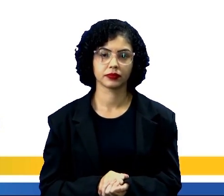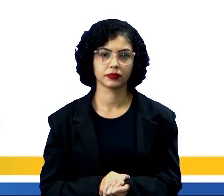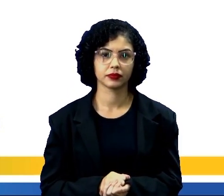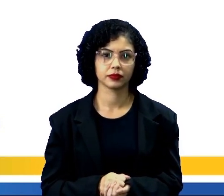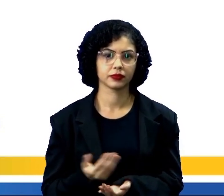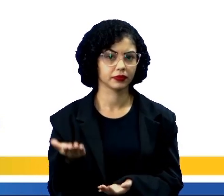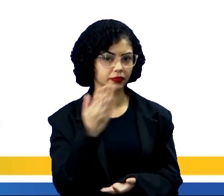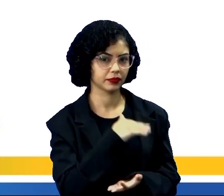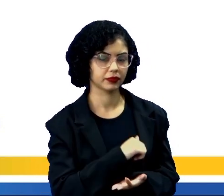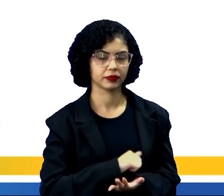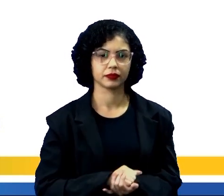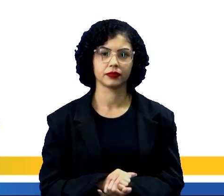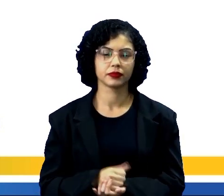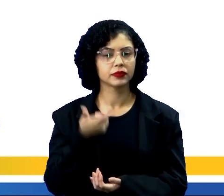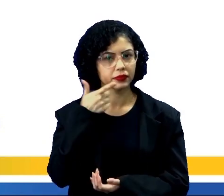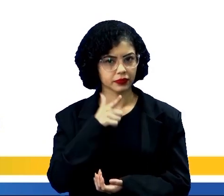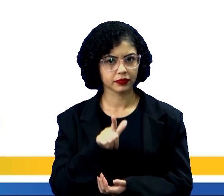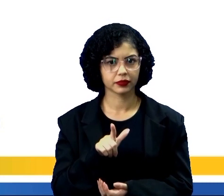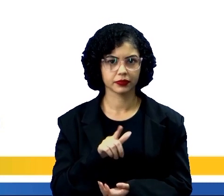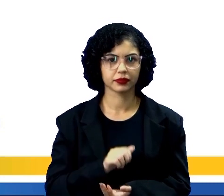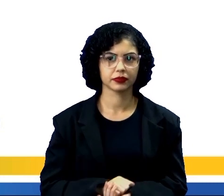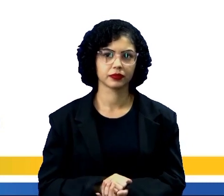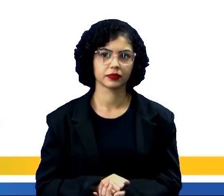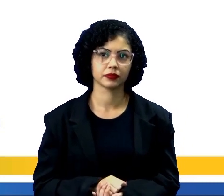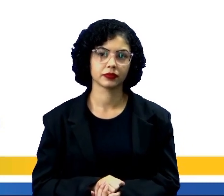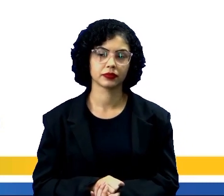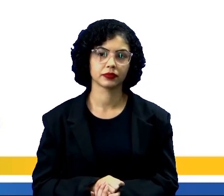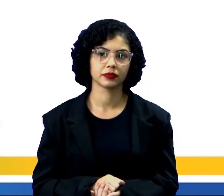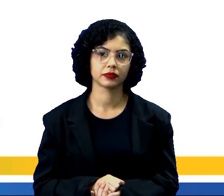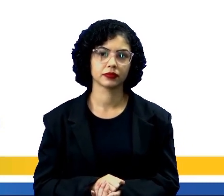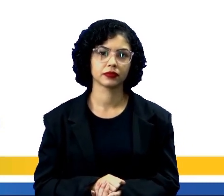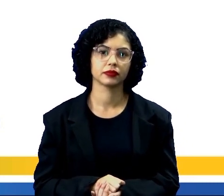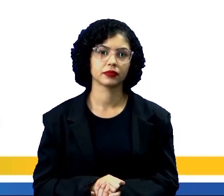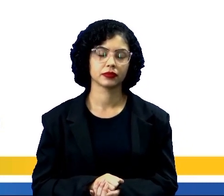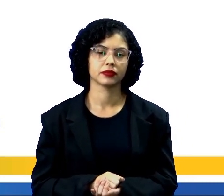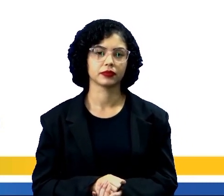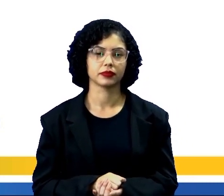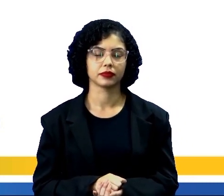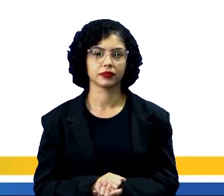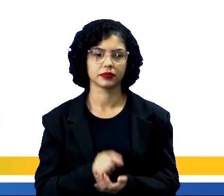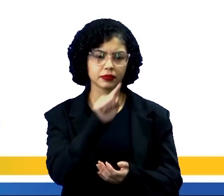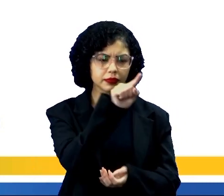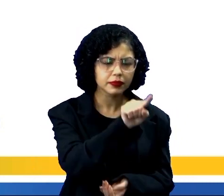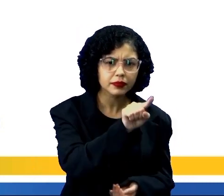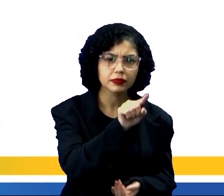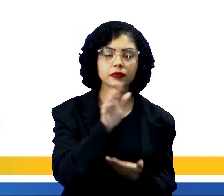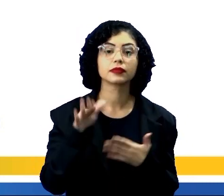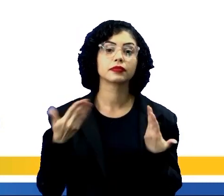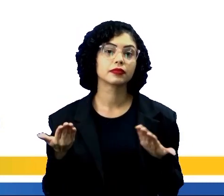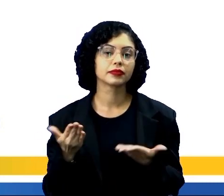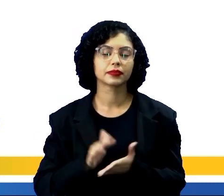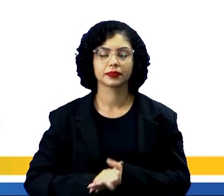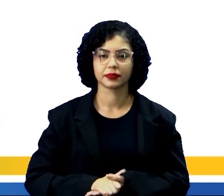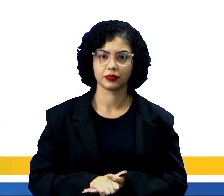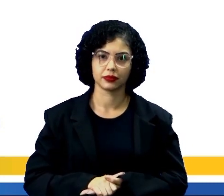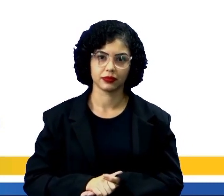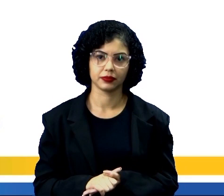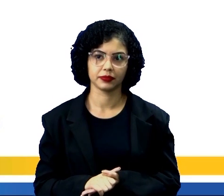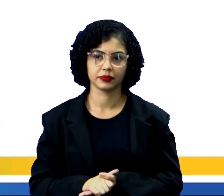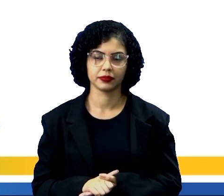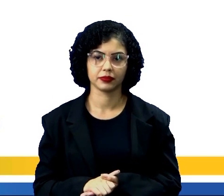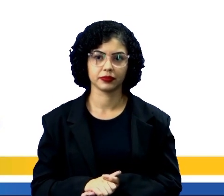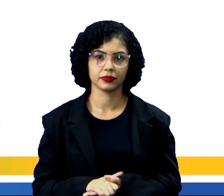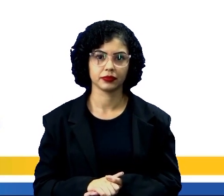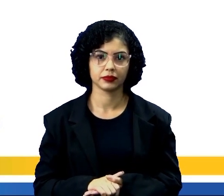Vamos lá, você conseguiu marcar aí? Pode colocar o dedinho na tela para marcar. Então, vamos